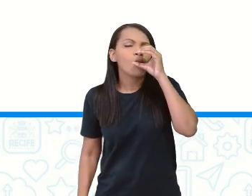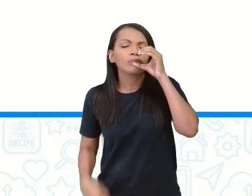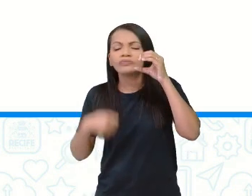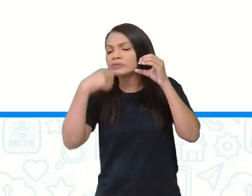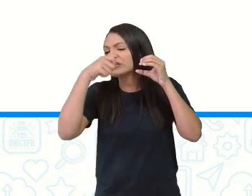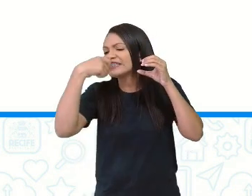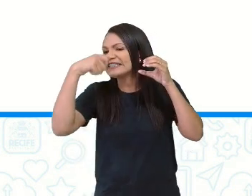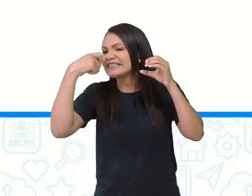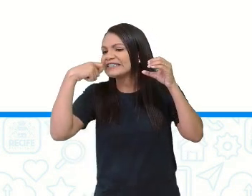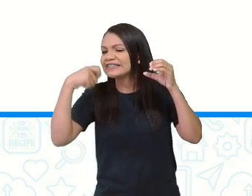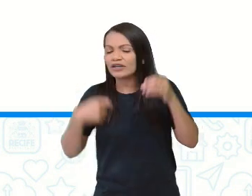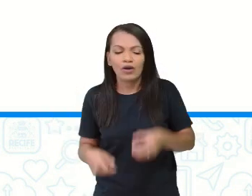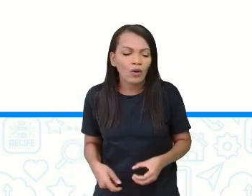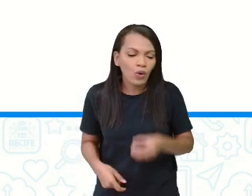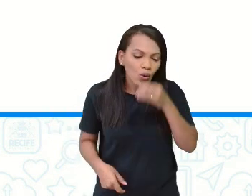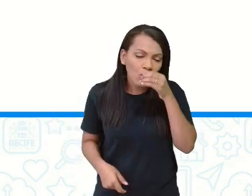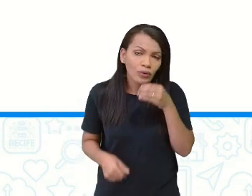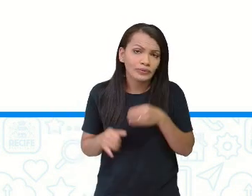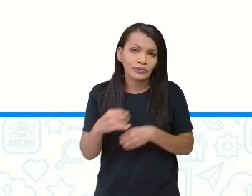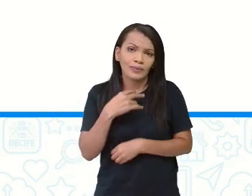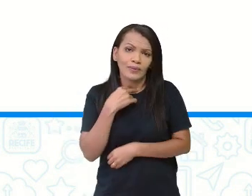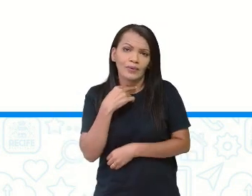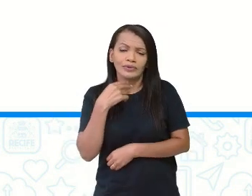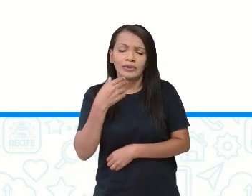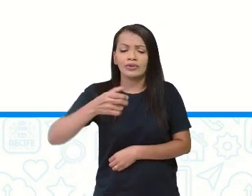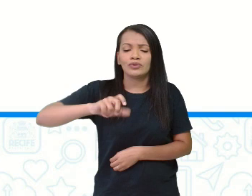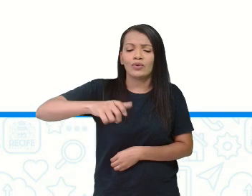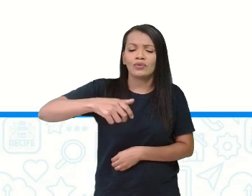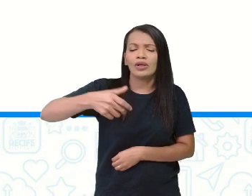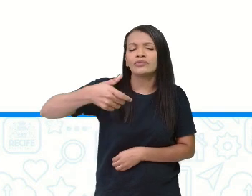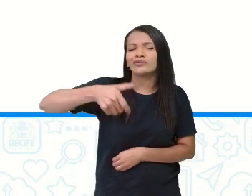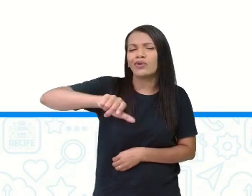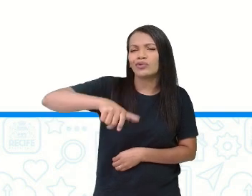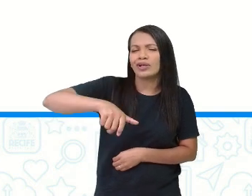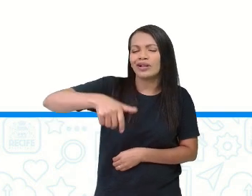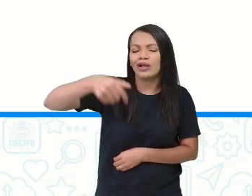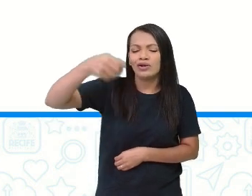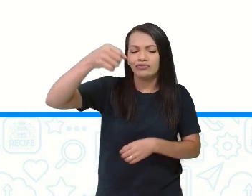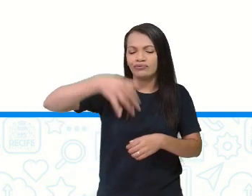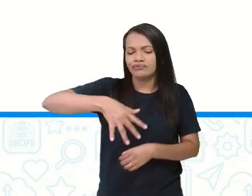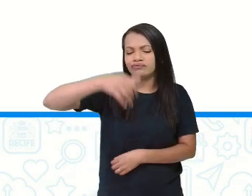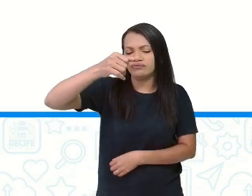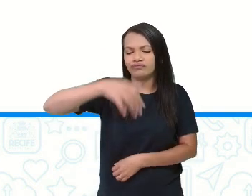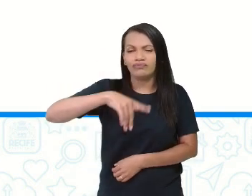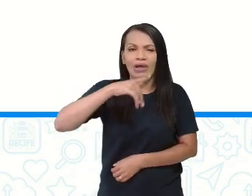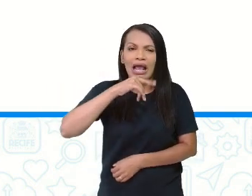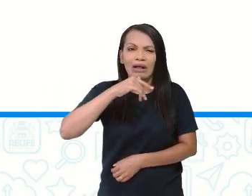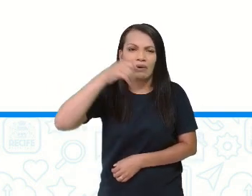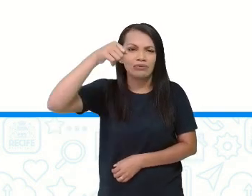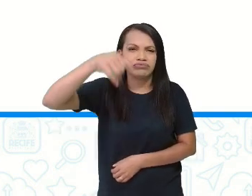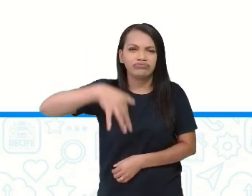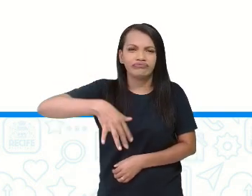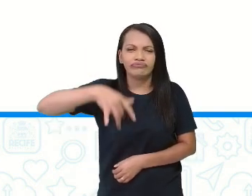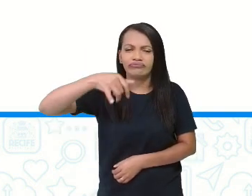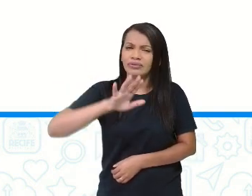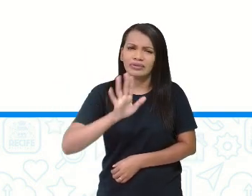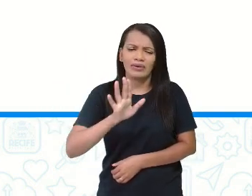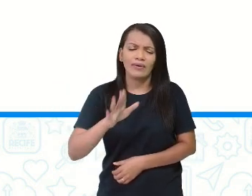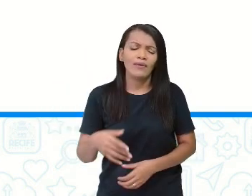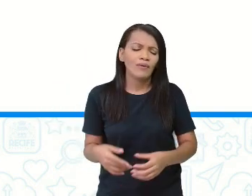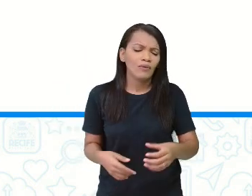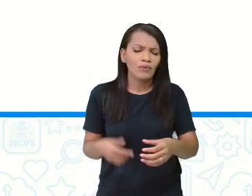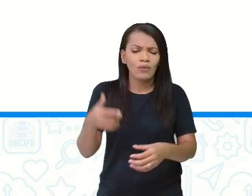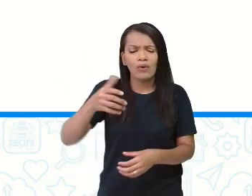economizando. E esse impacto vamos sentir. Porque você vai estar salvando 90 litros de água